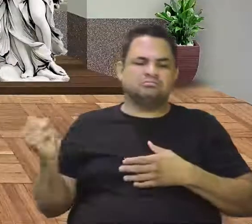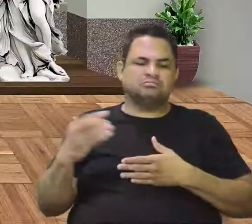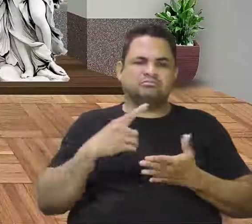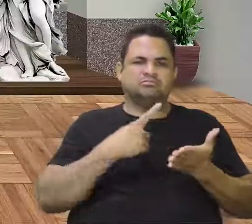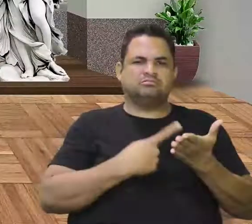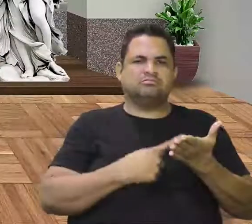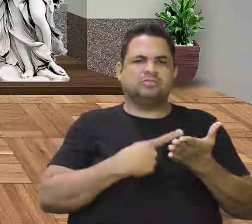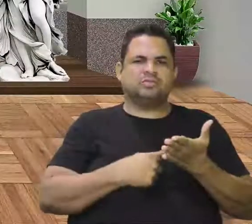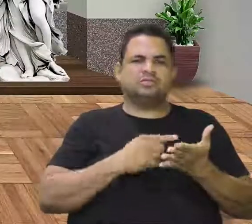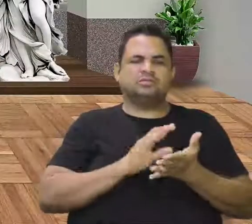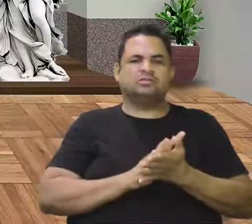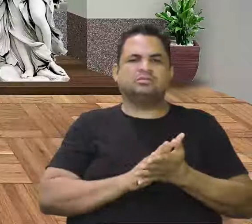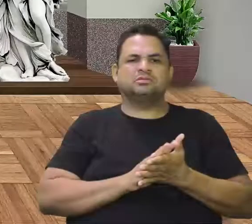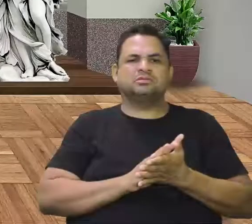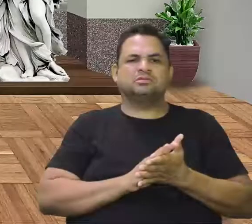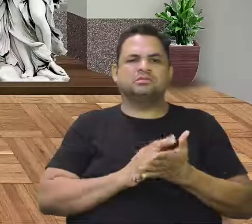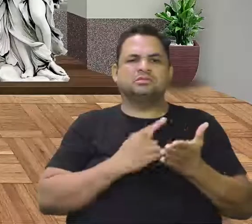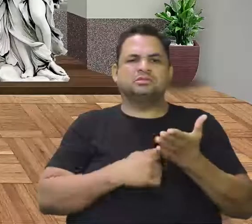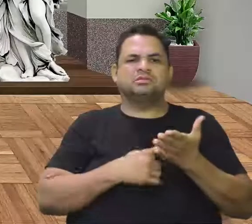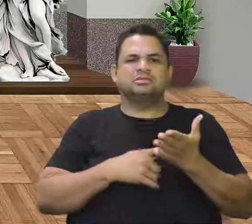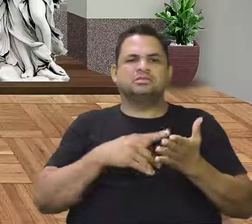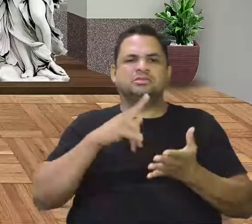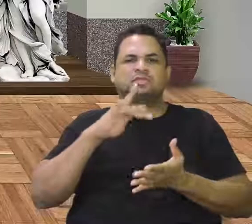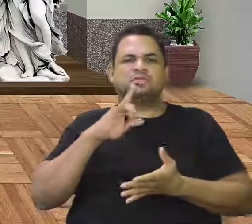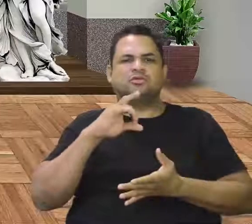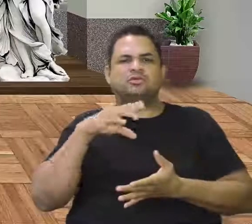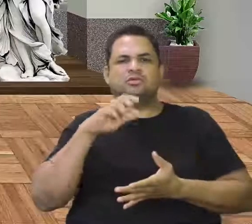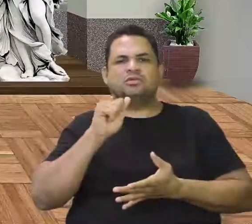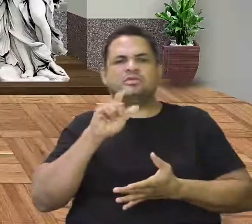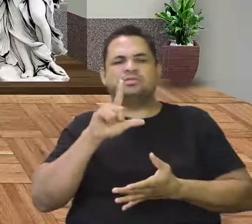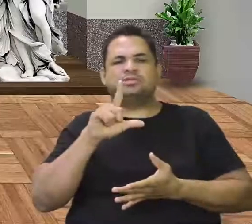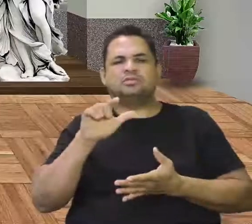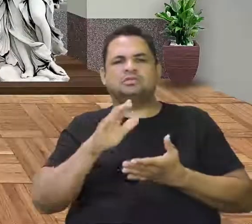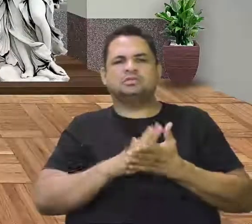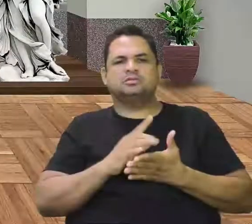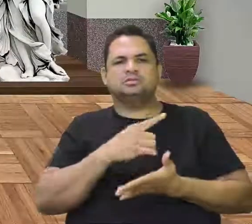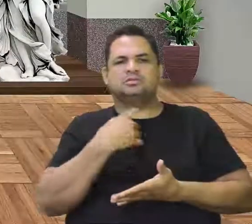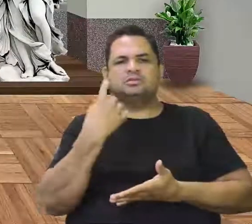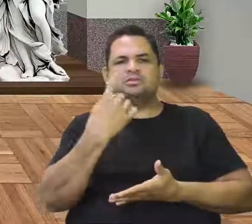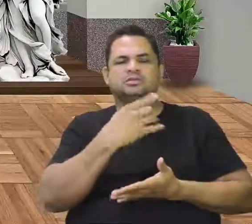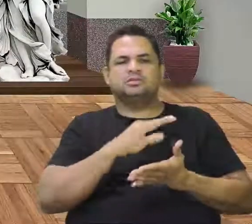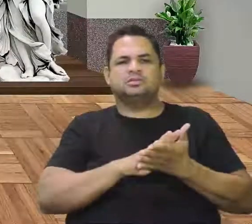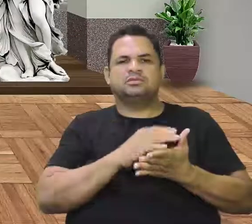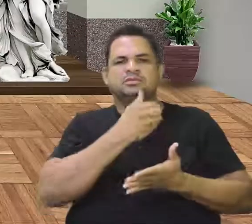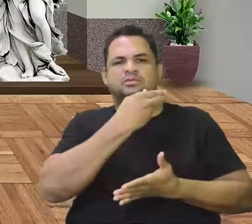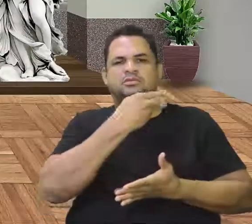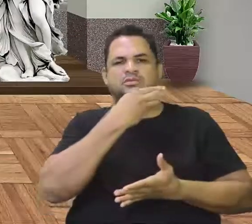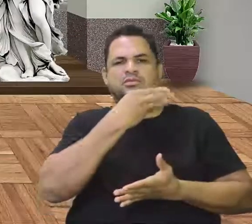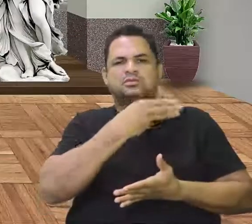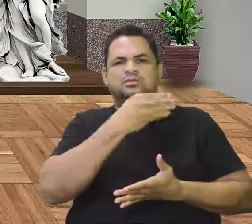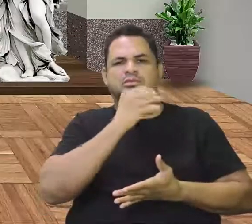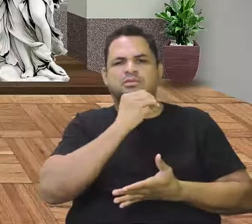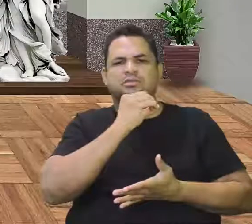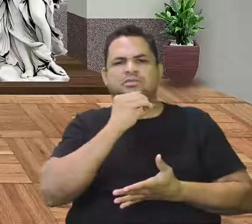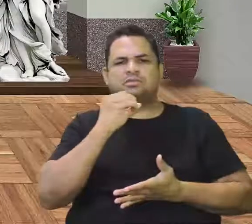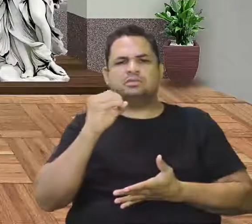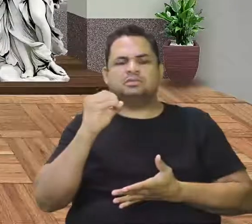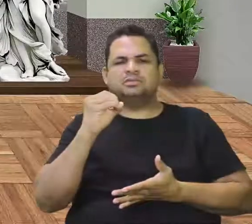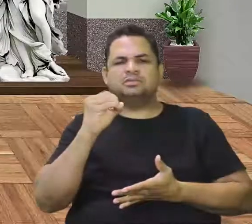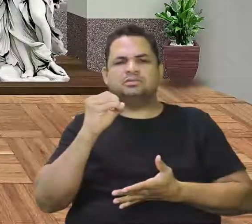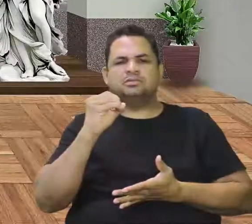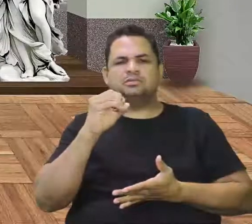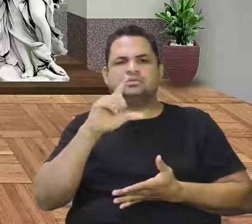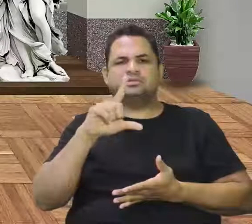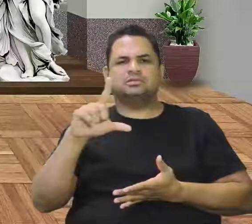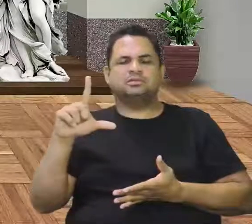que é o tratado de Petrópolis. Agora, o tratado de Petrópolis, ele diz que nós estamos a 370 léguas.